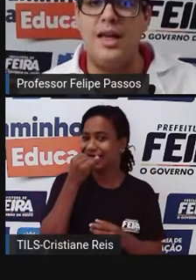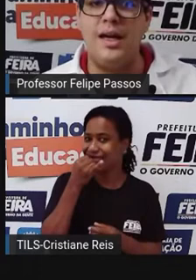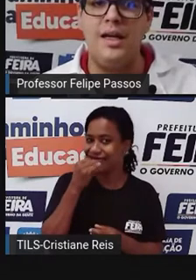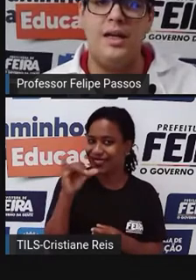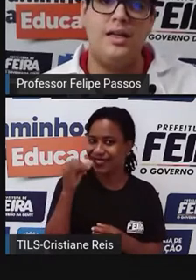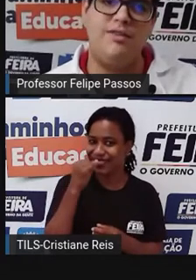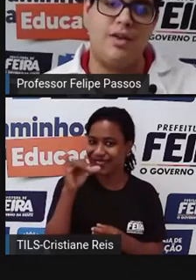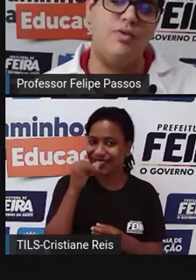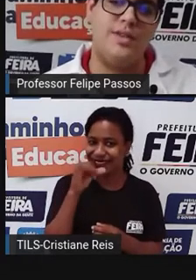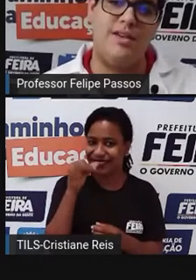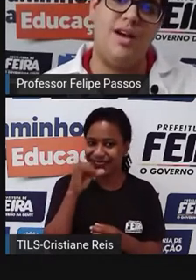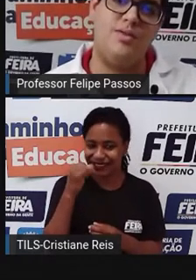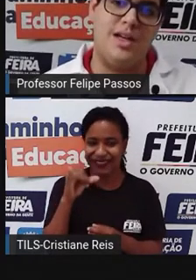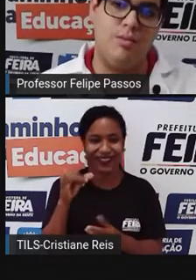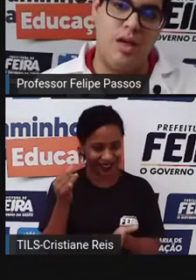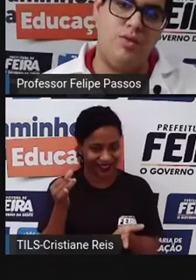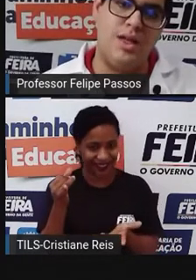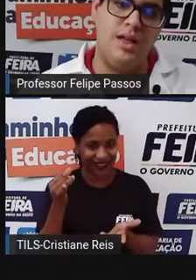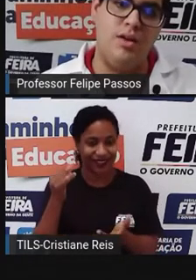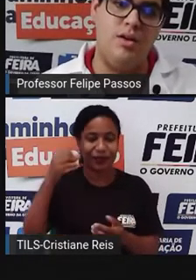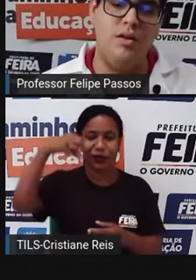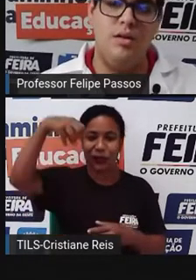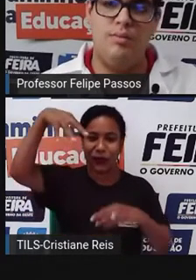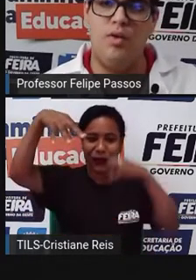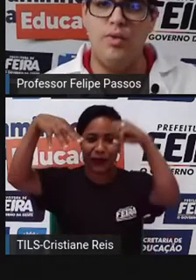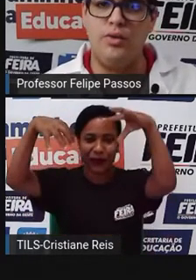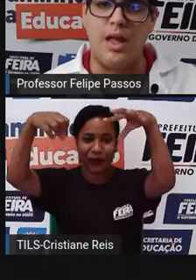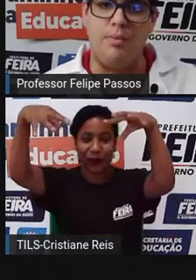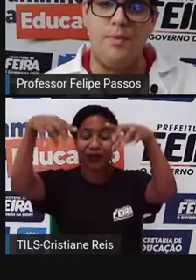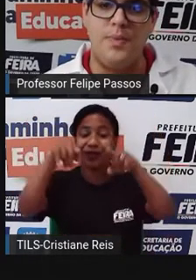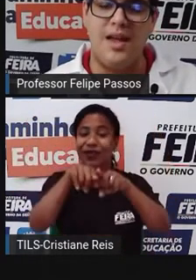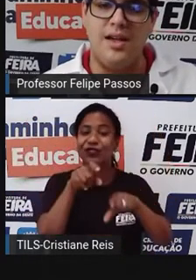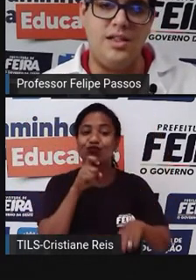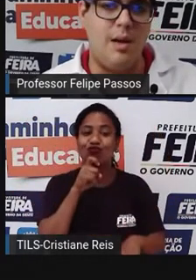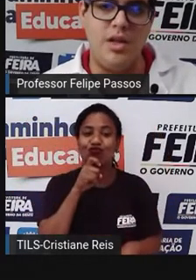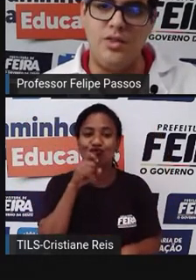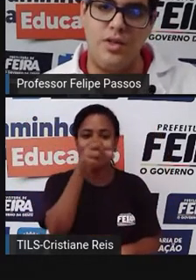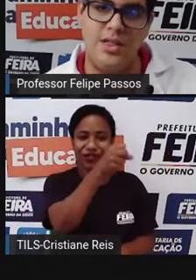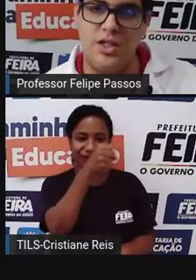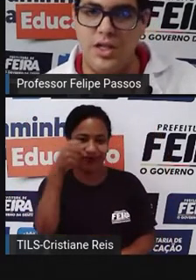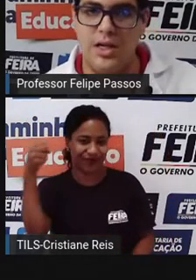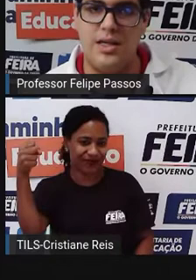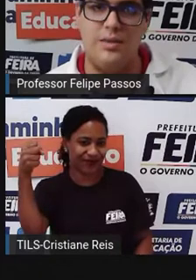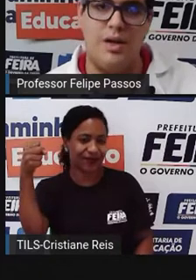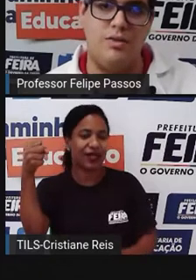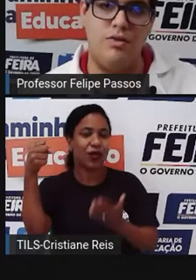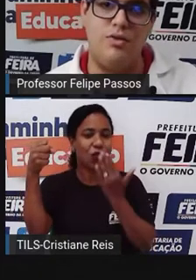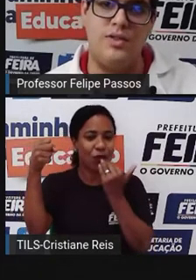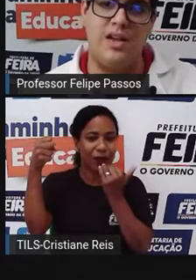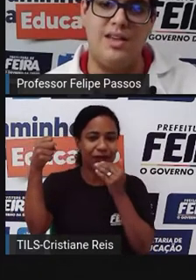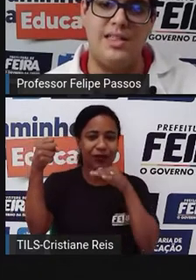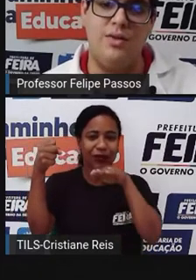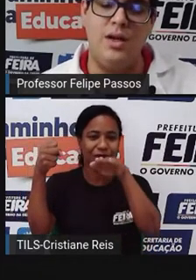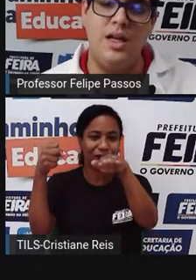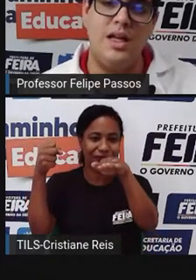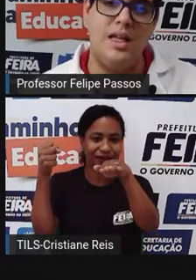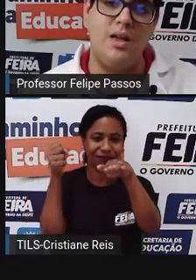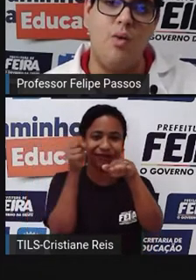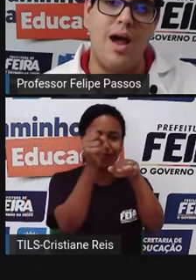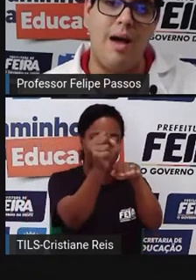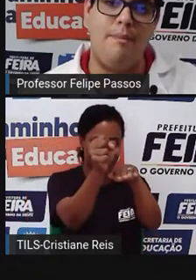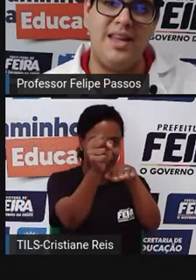geladeira que vai conservar os alimentos ali por muito tempo. Antigamente não existia esse método de conservação,